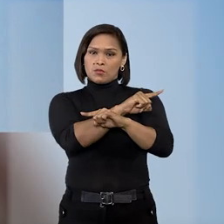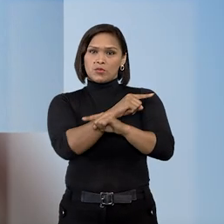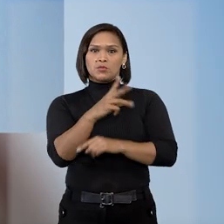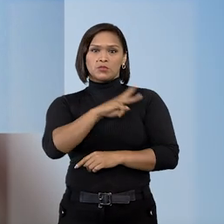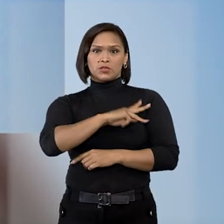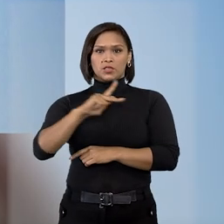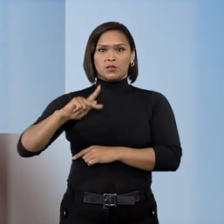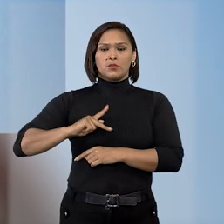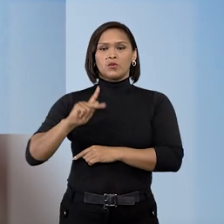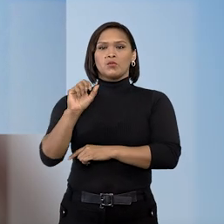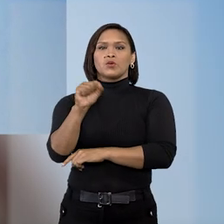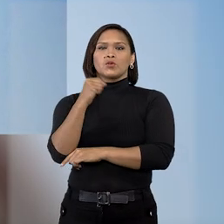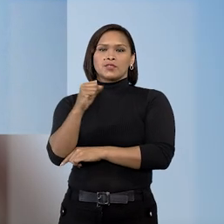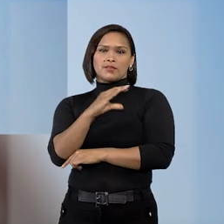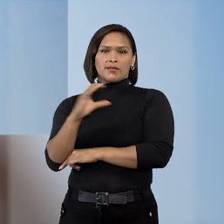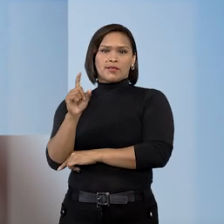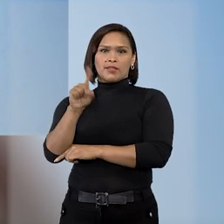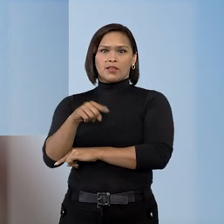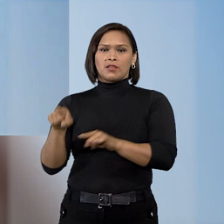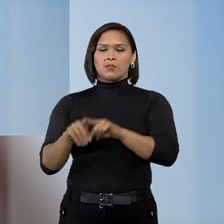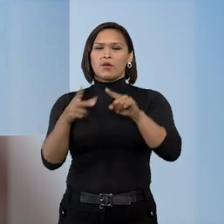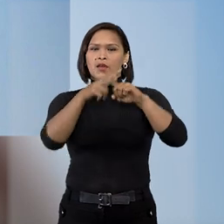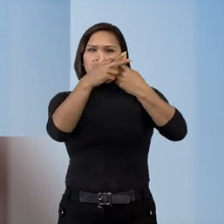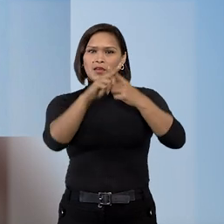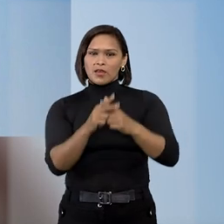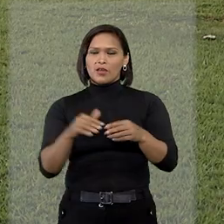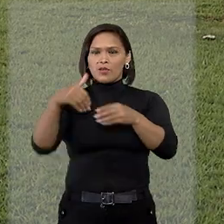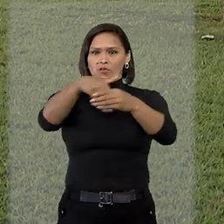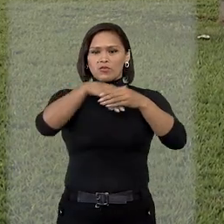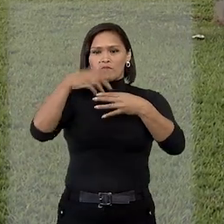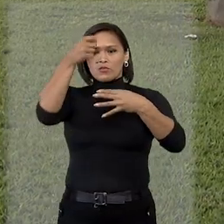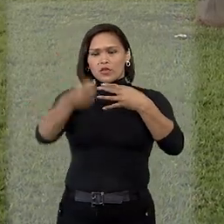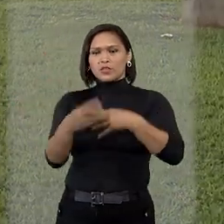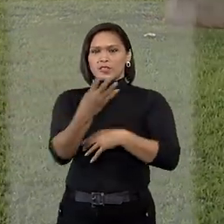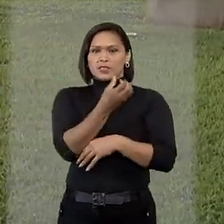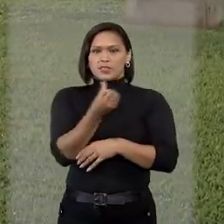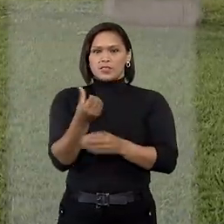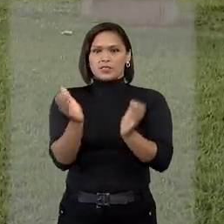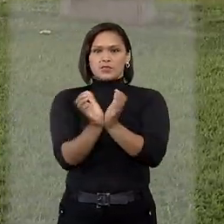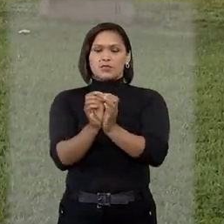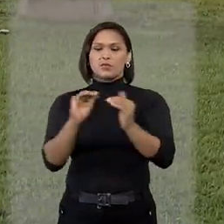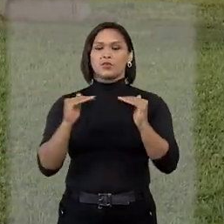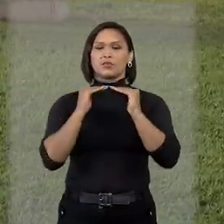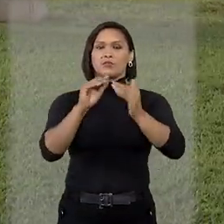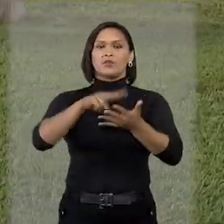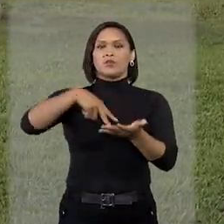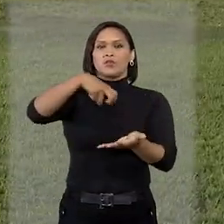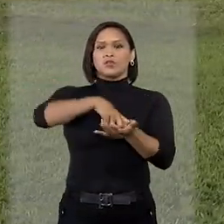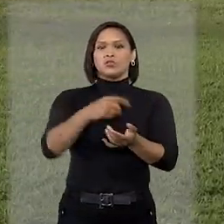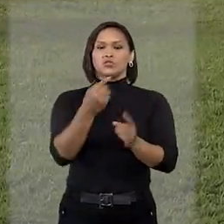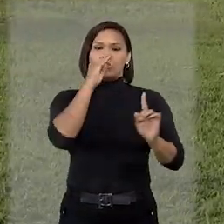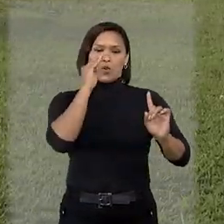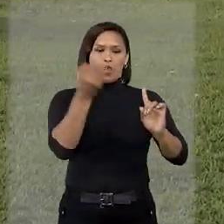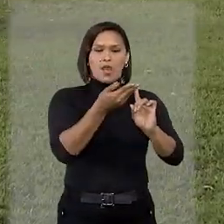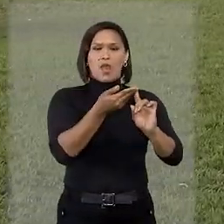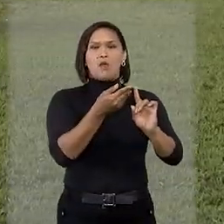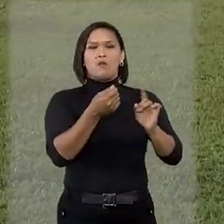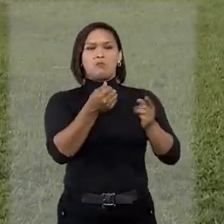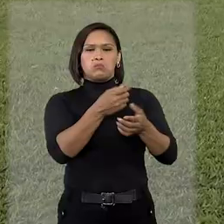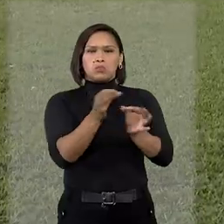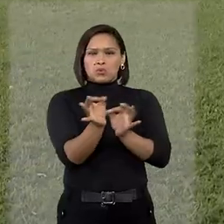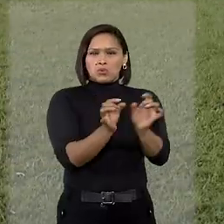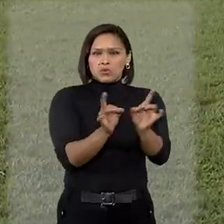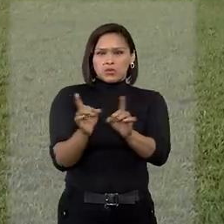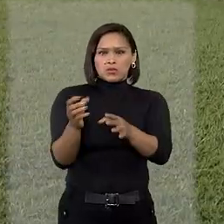pelo Ministério Público de Santa Catarina para reformar a córdão da sexta turma, que ao manter a condenação de um réu por tráfico e